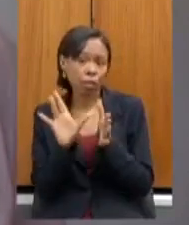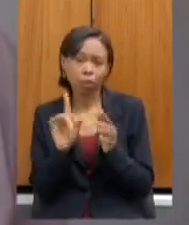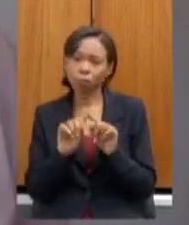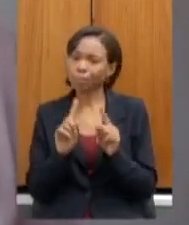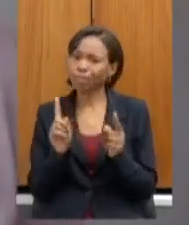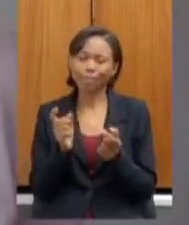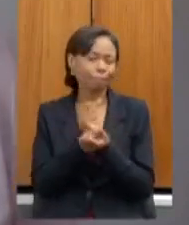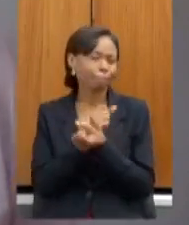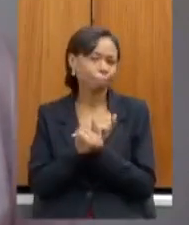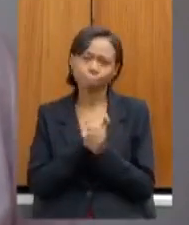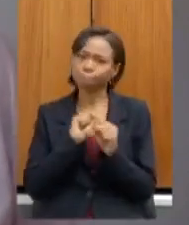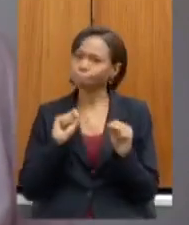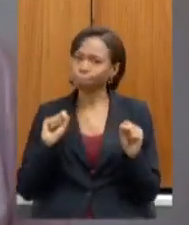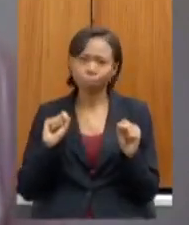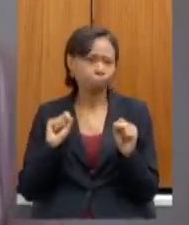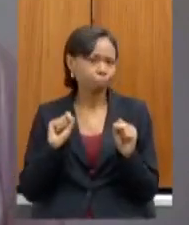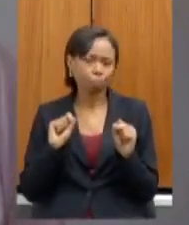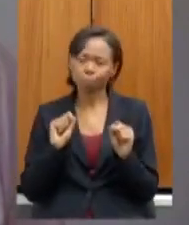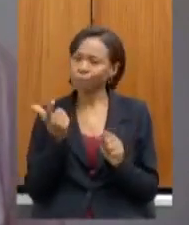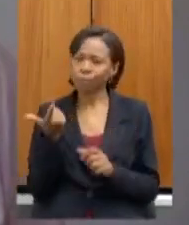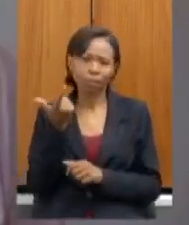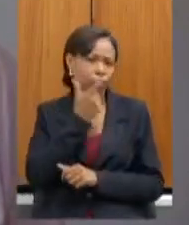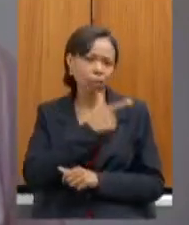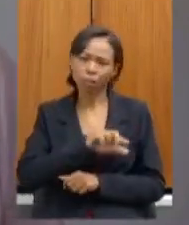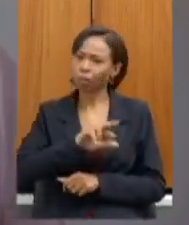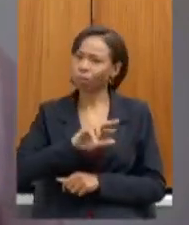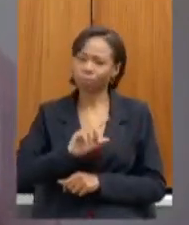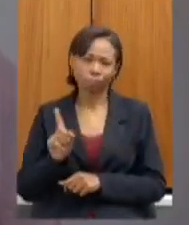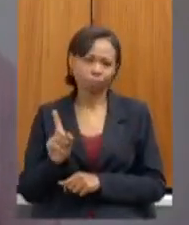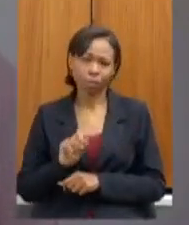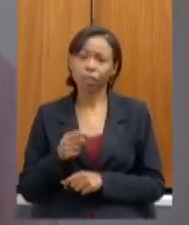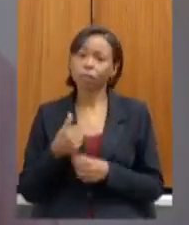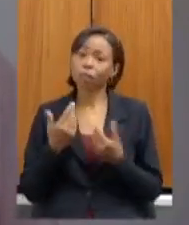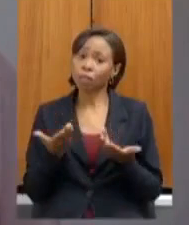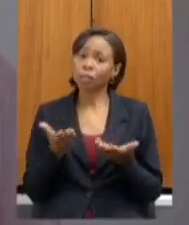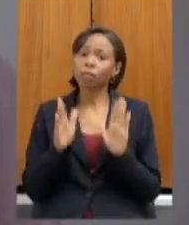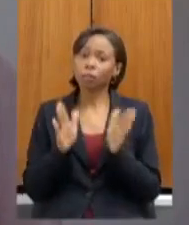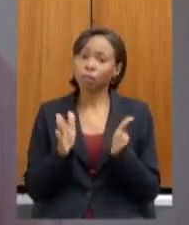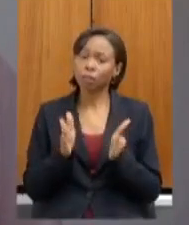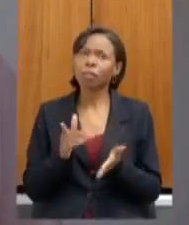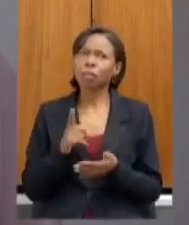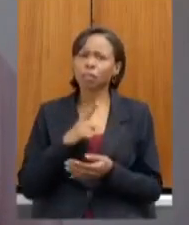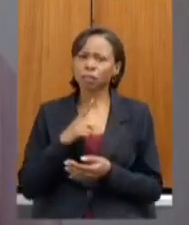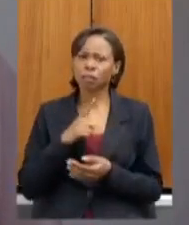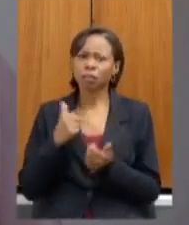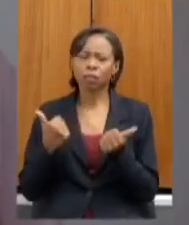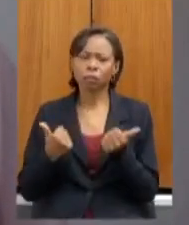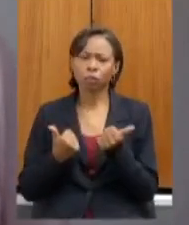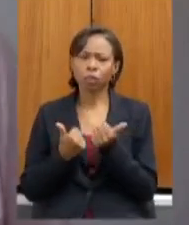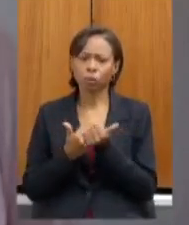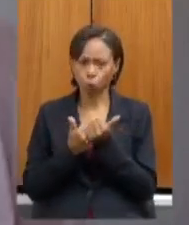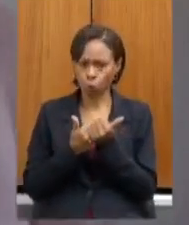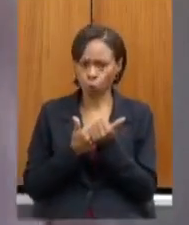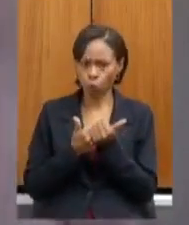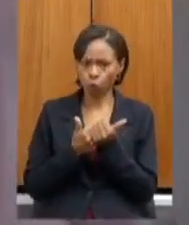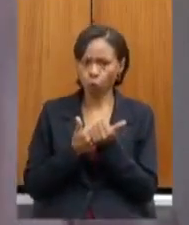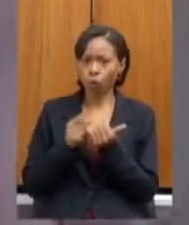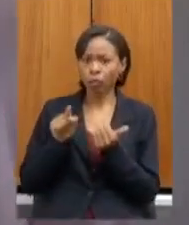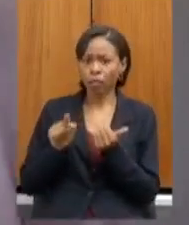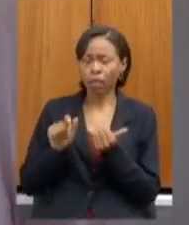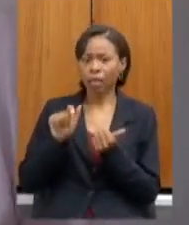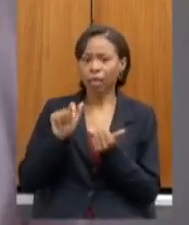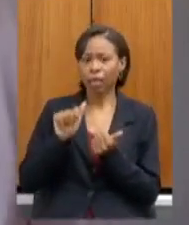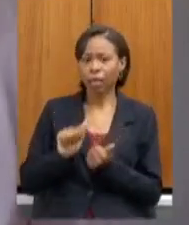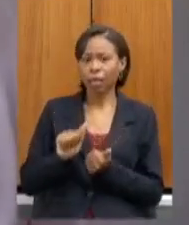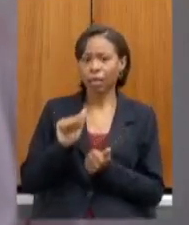possível nós temos tido o grande apoio da da advocacia geral do Estado na